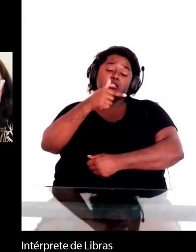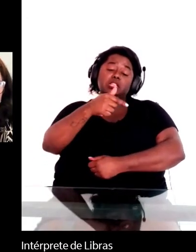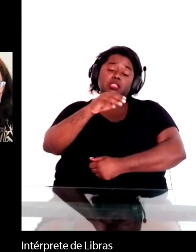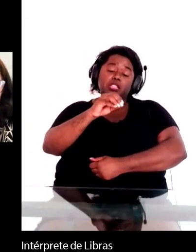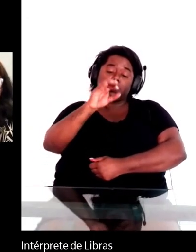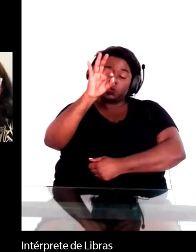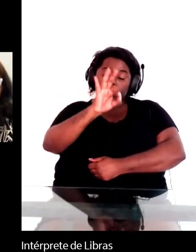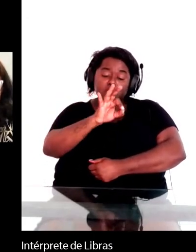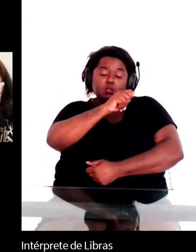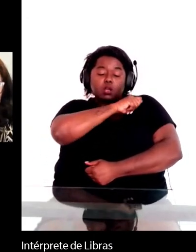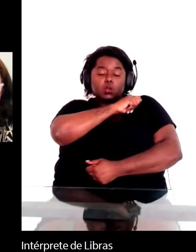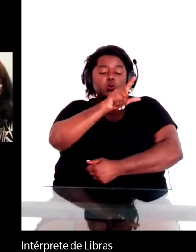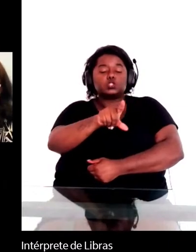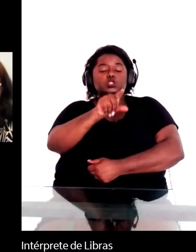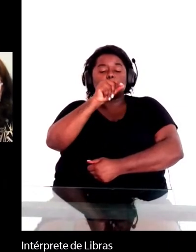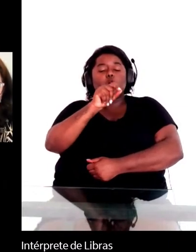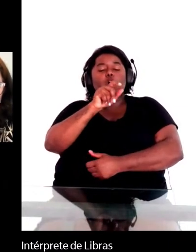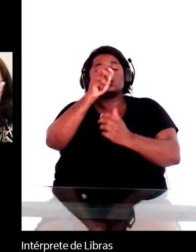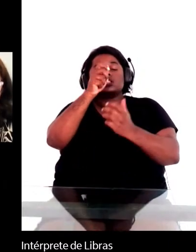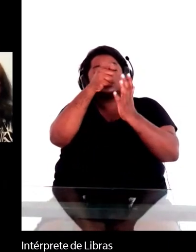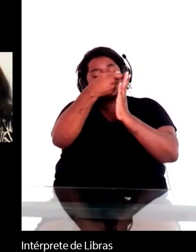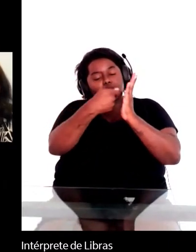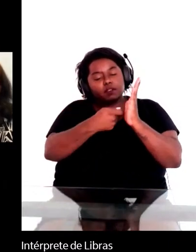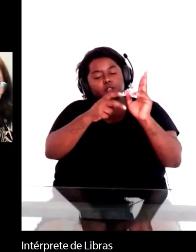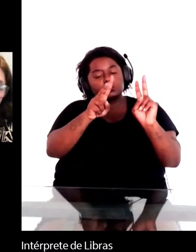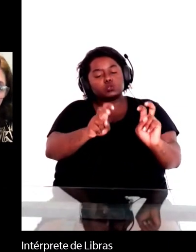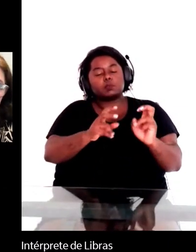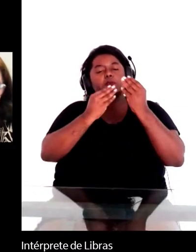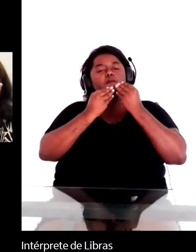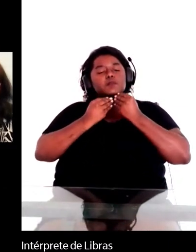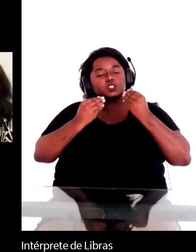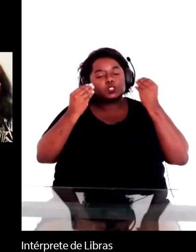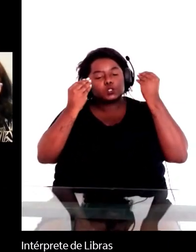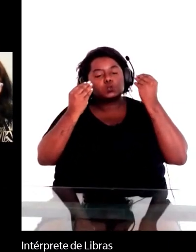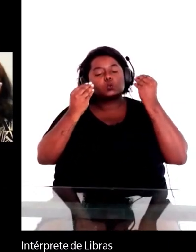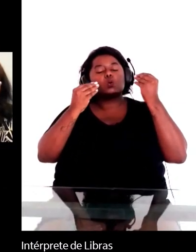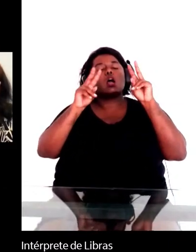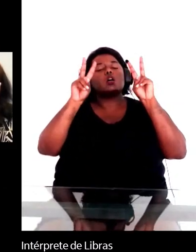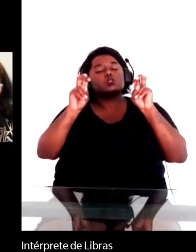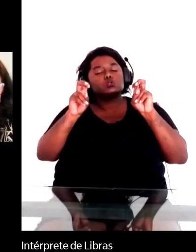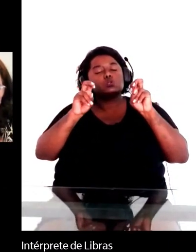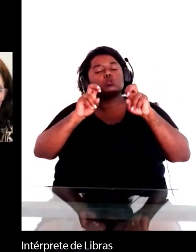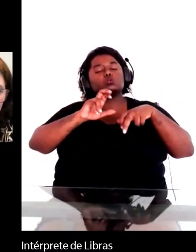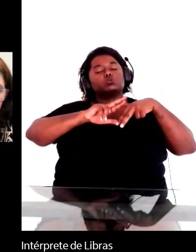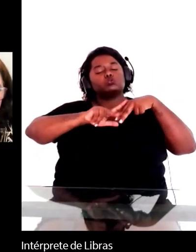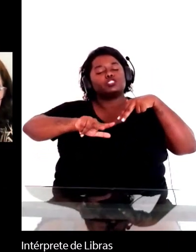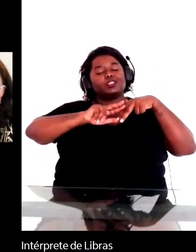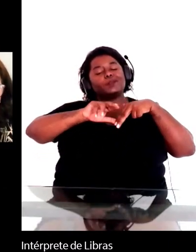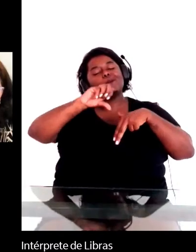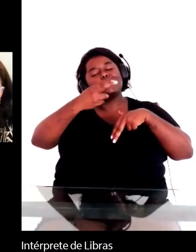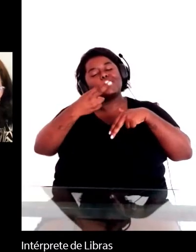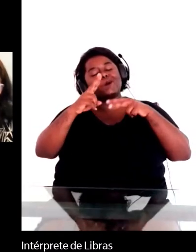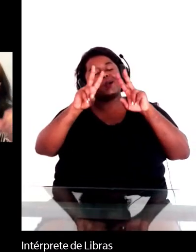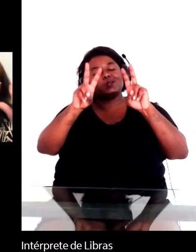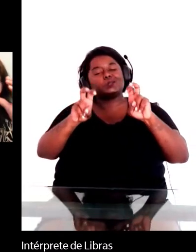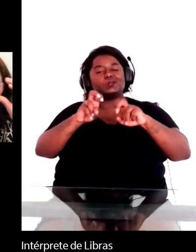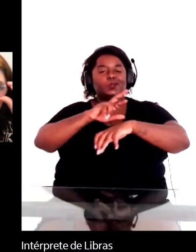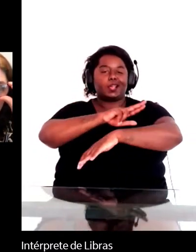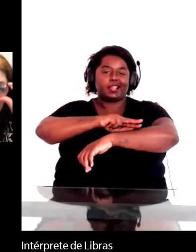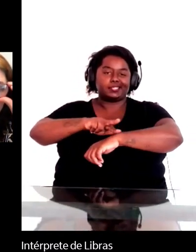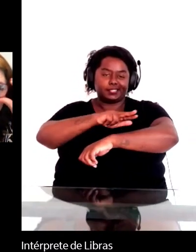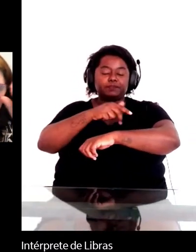e tratam de relações de gênero ou de raça. Então, eu escolhi aqui quatro